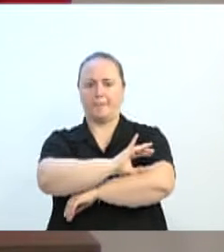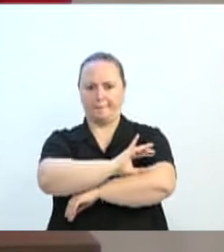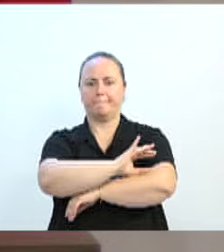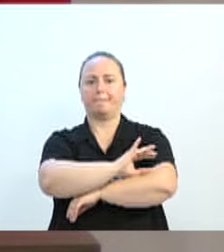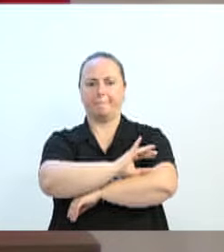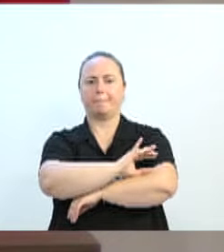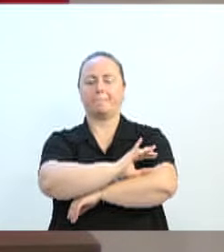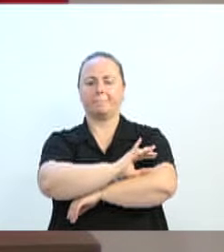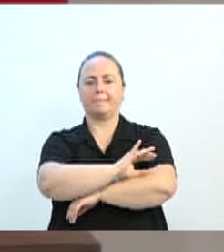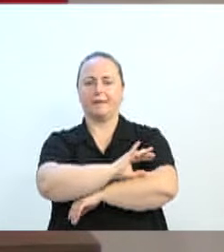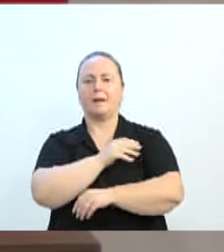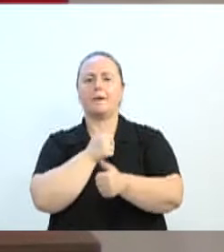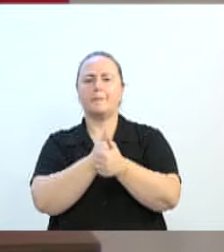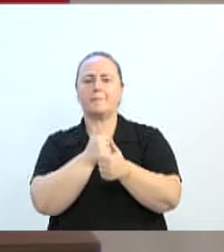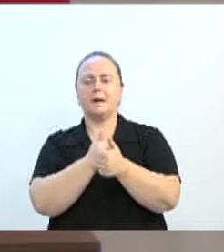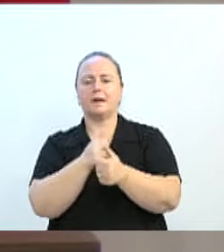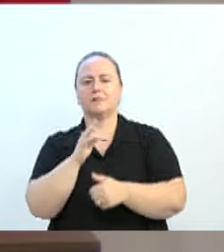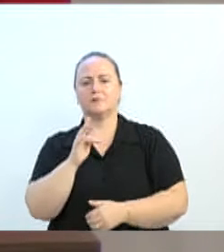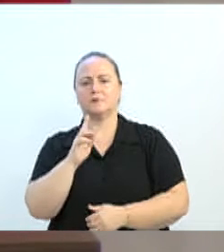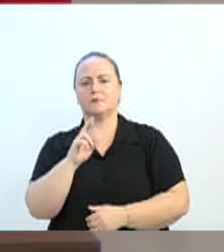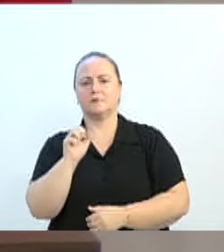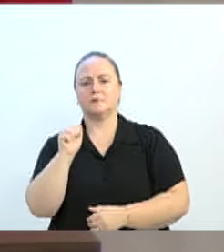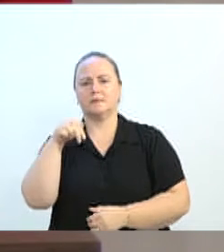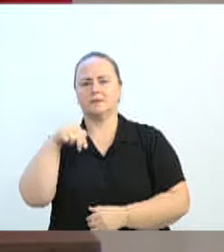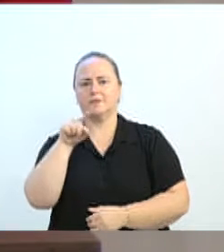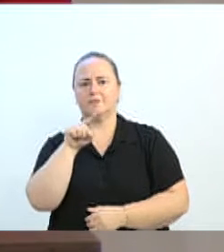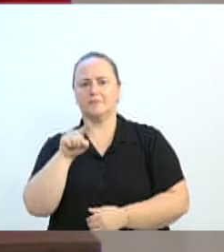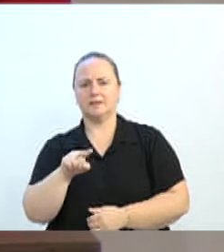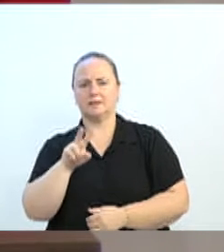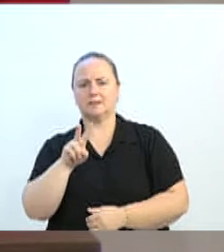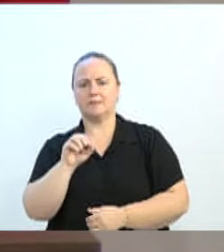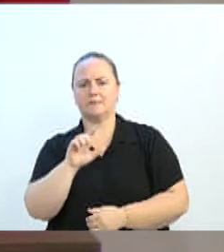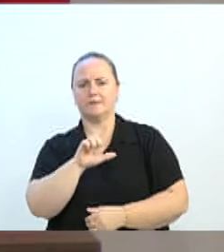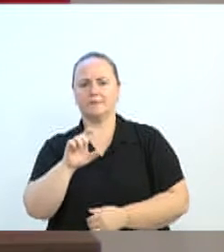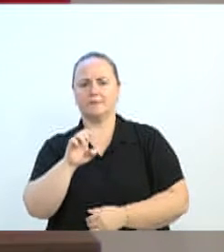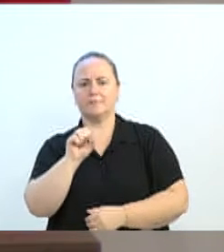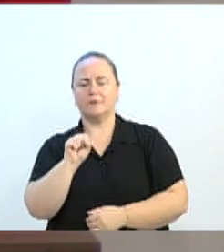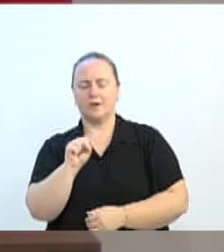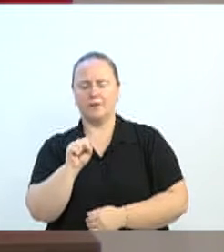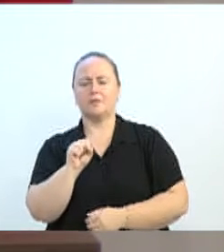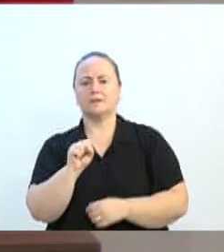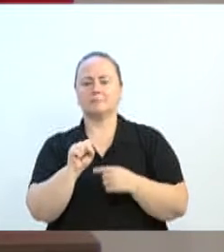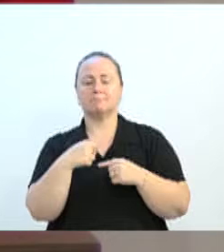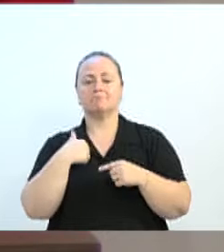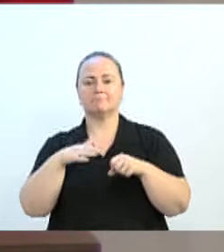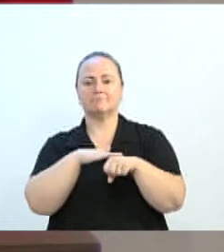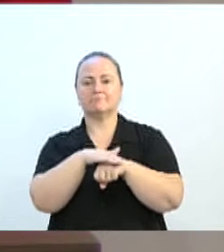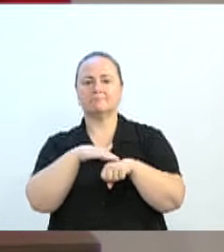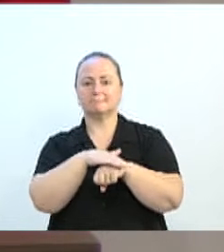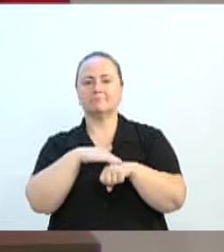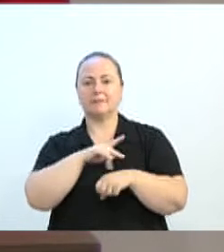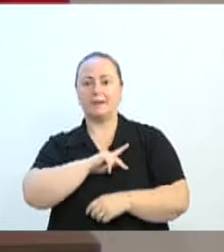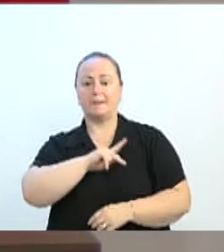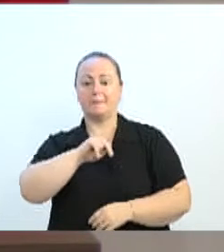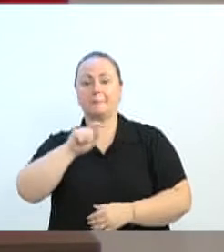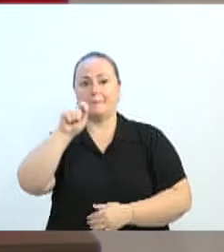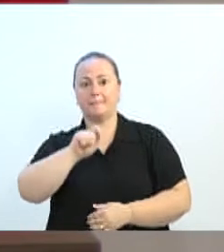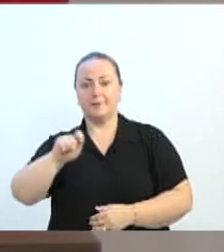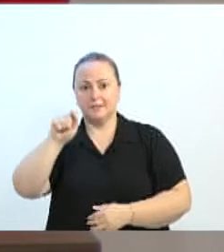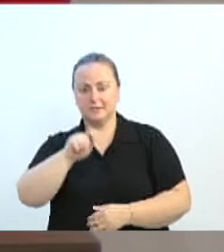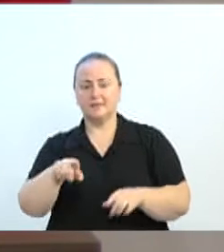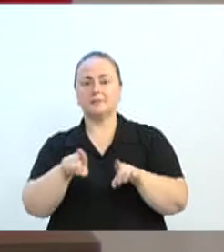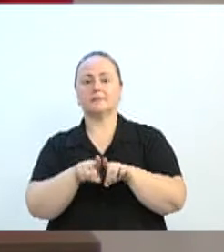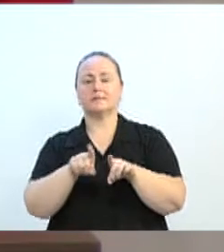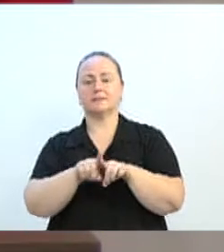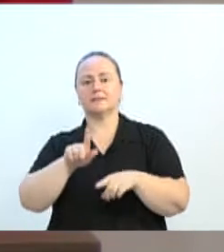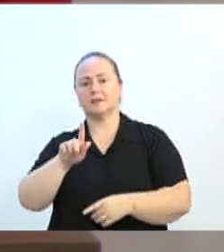exatamente na Franz Voles, conversei com o senhor Zé Doboschi, que é o presidente da Associação de Moradores, e com o senhor Genésio, presidente do Conselho de Saúde.